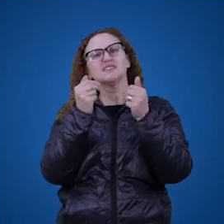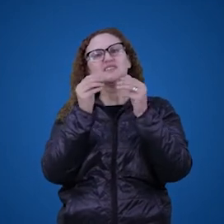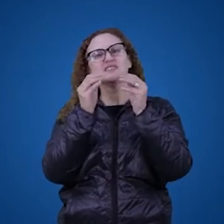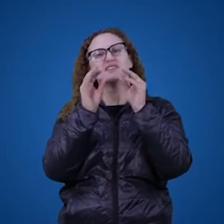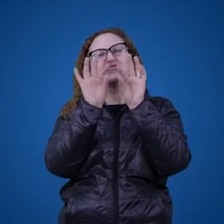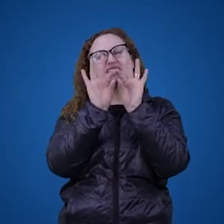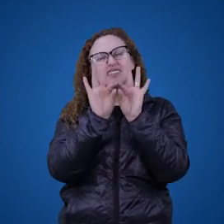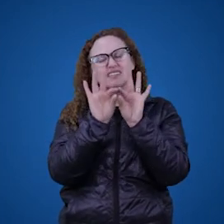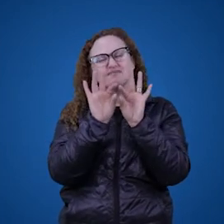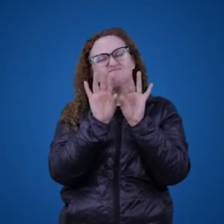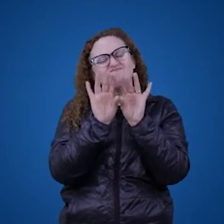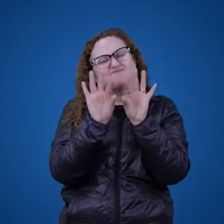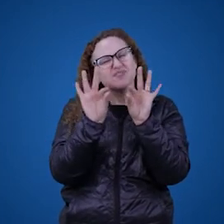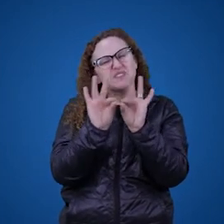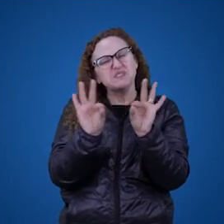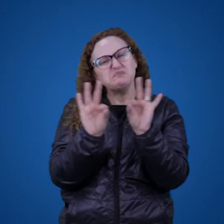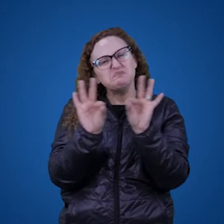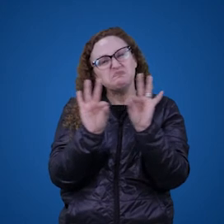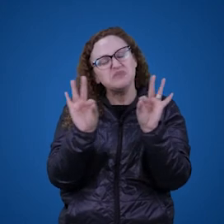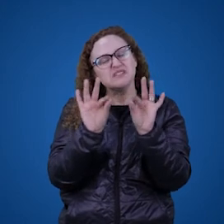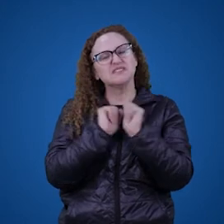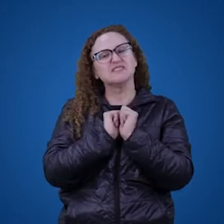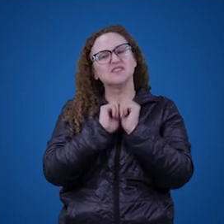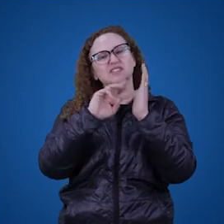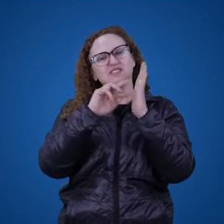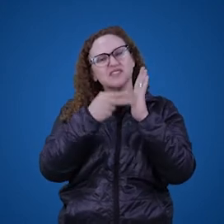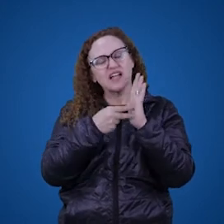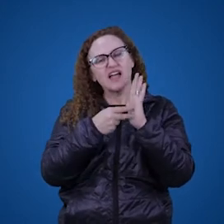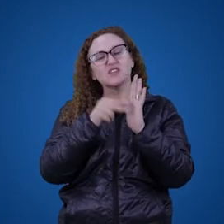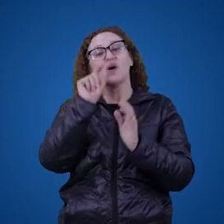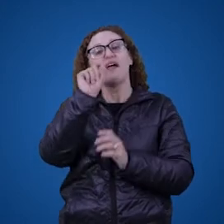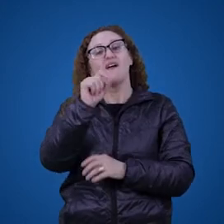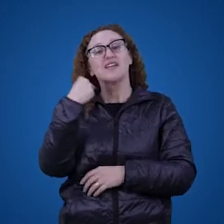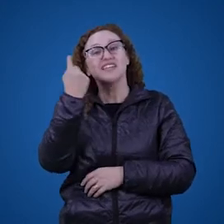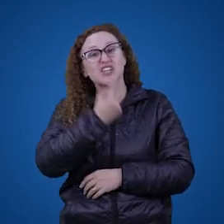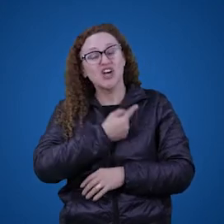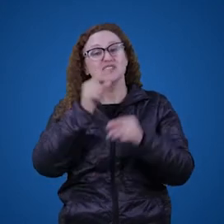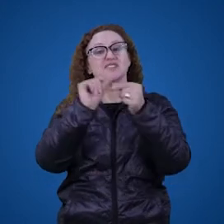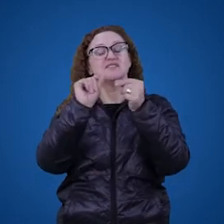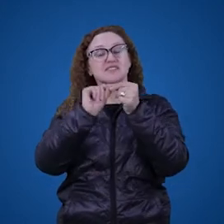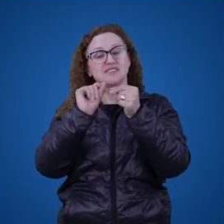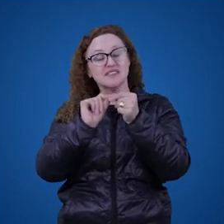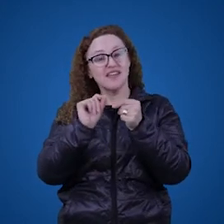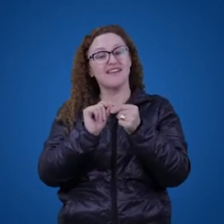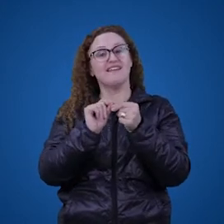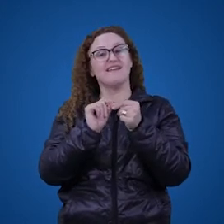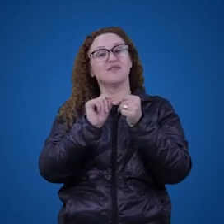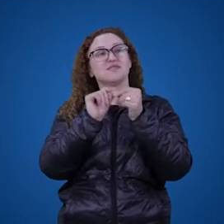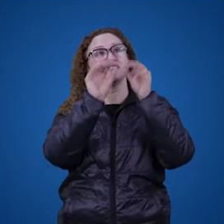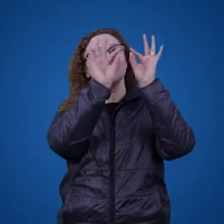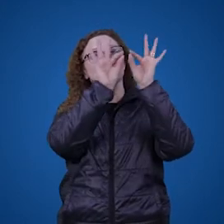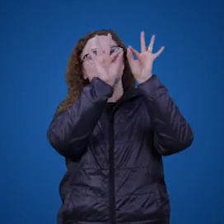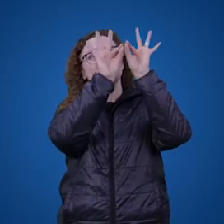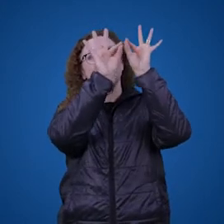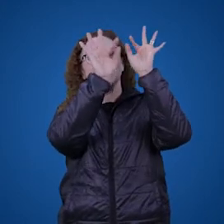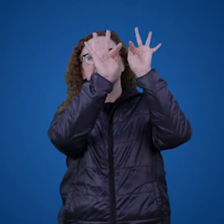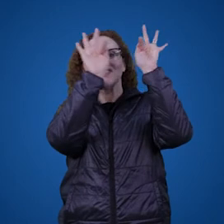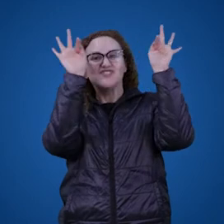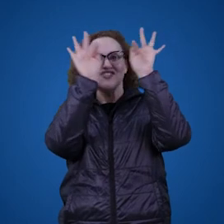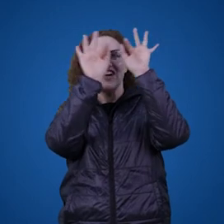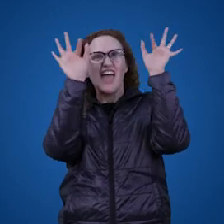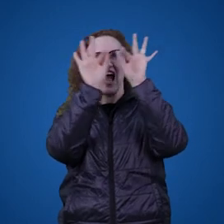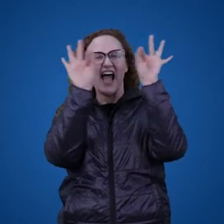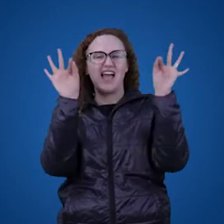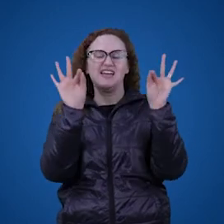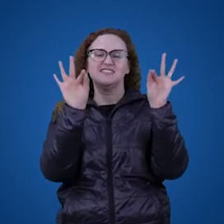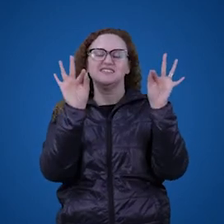significado de uma expressão, seja ela qual for, é aquilo que nós fazemos com essa expressão dentro de um